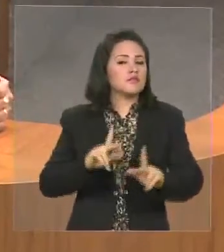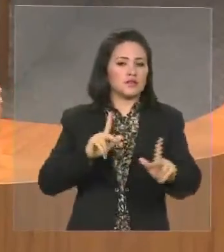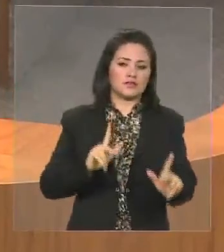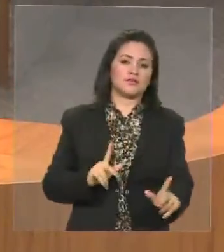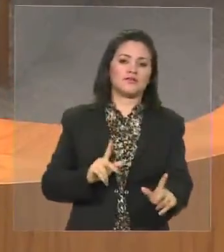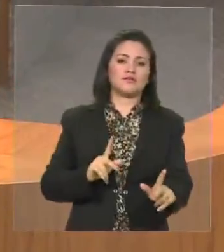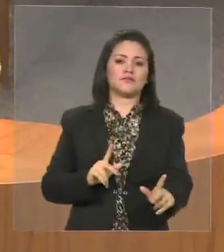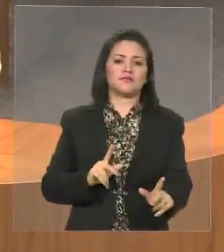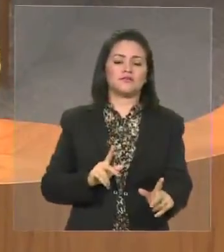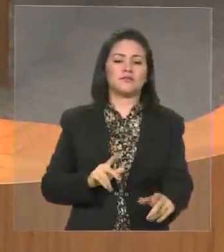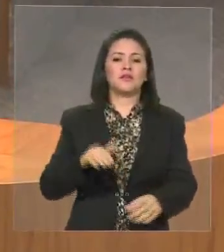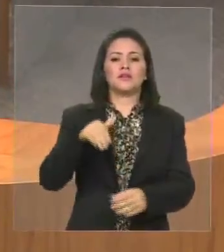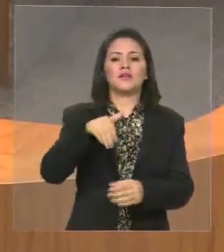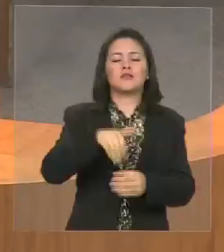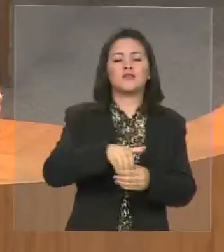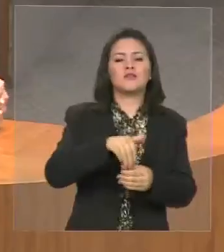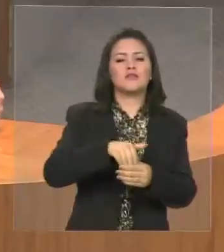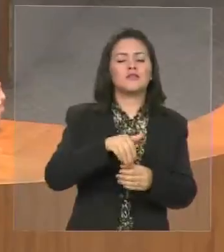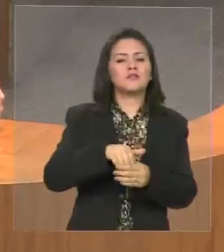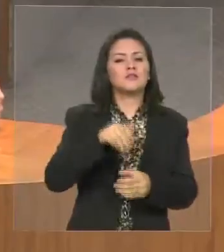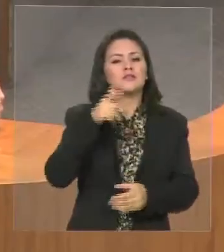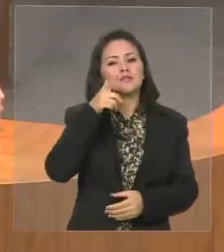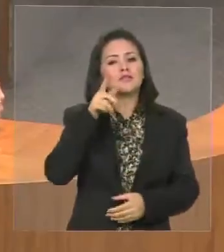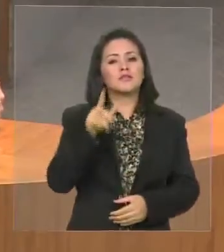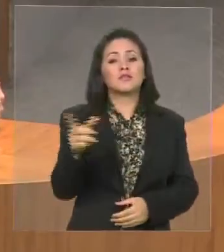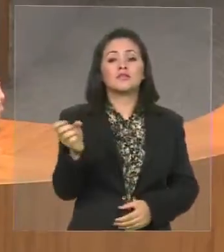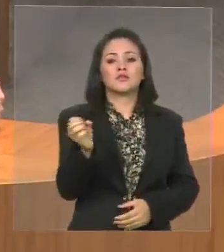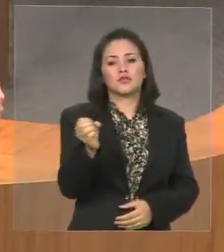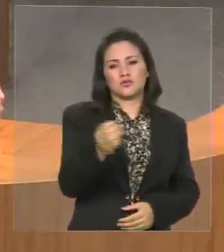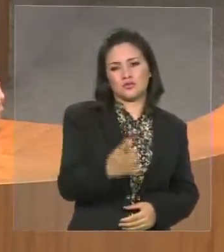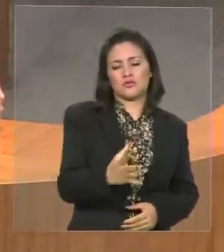Eu vendo ali, na região da Baixada,